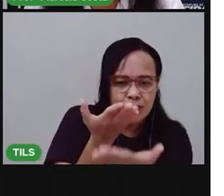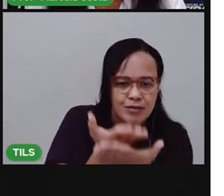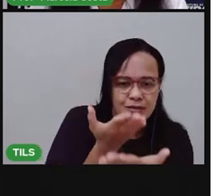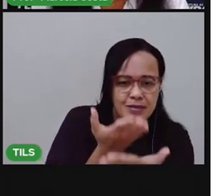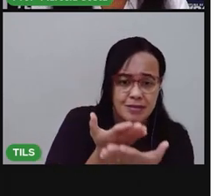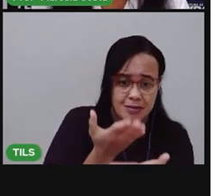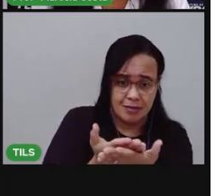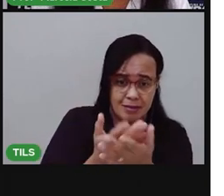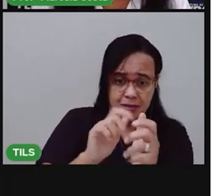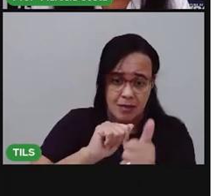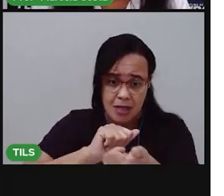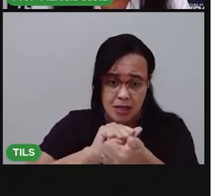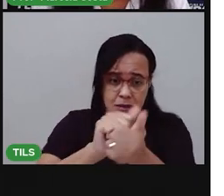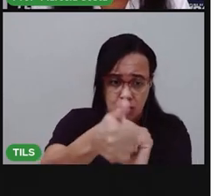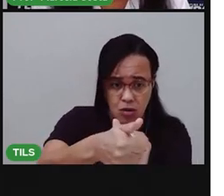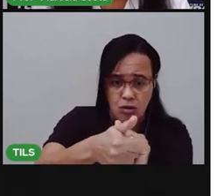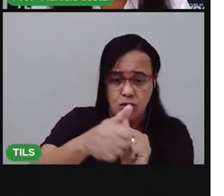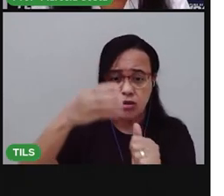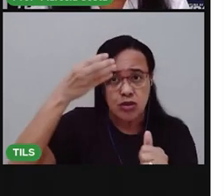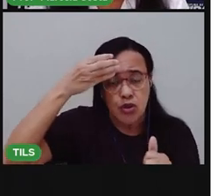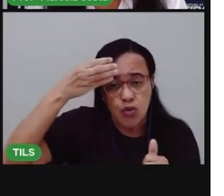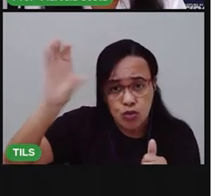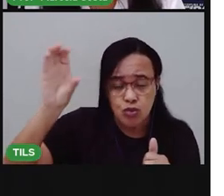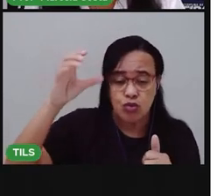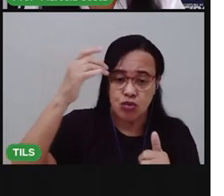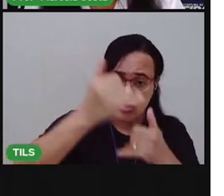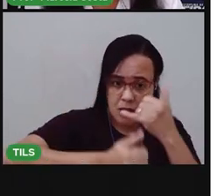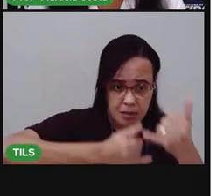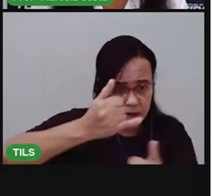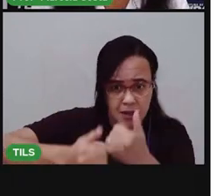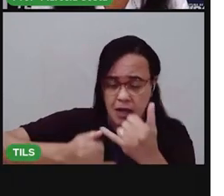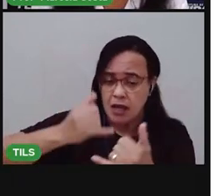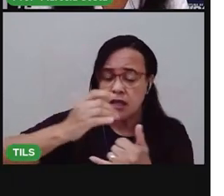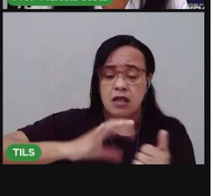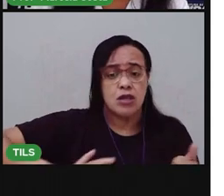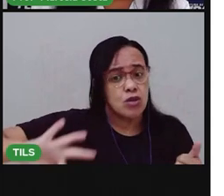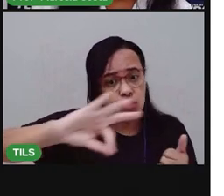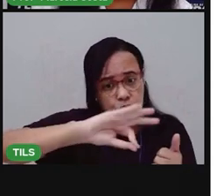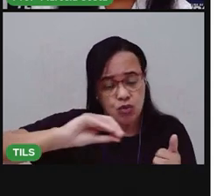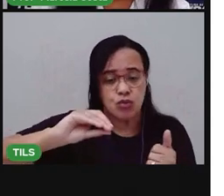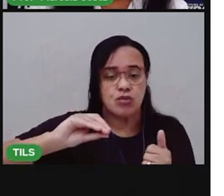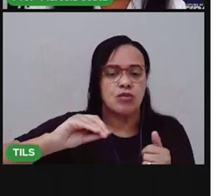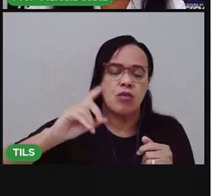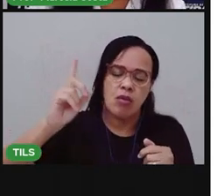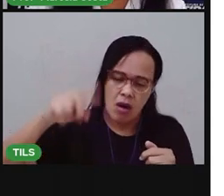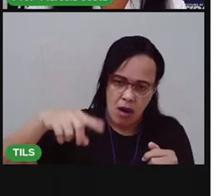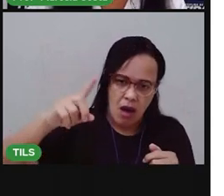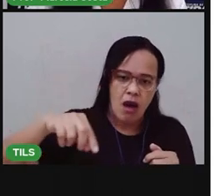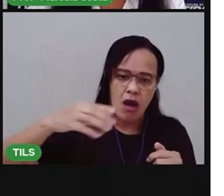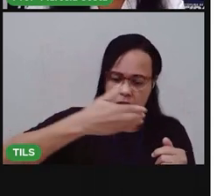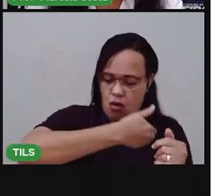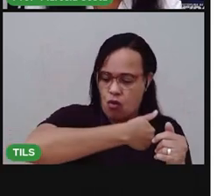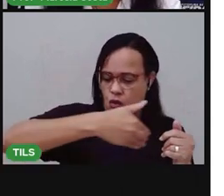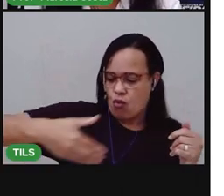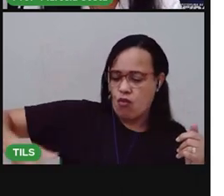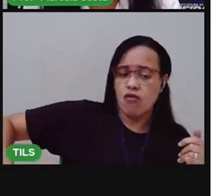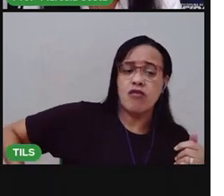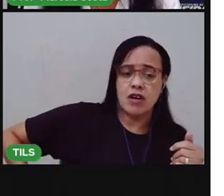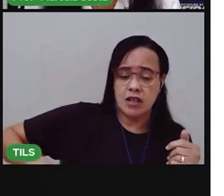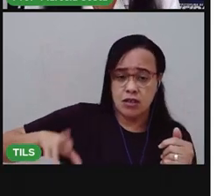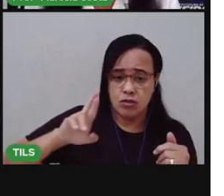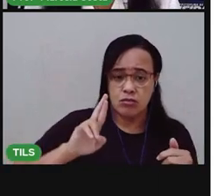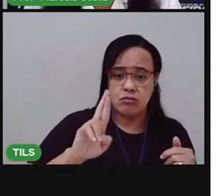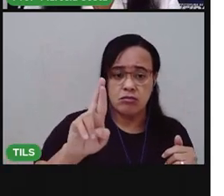cultura. Lazer. Aquela pracinha que pode ter aí na sua rua, no seu bairro. Que te